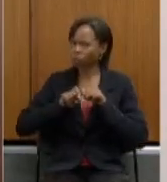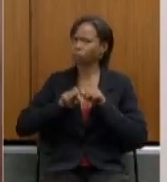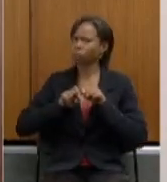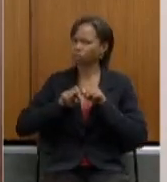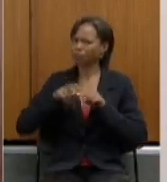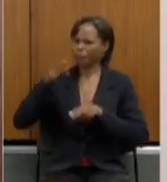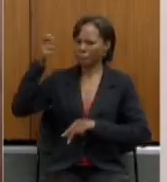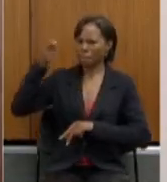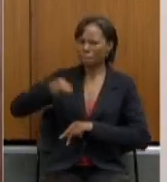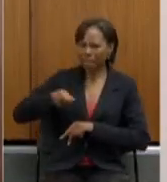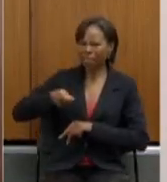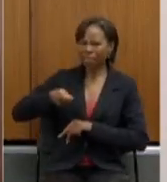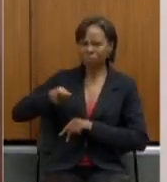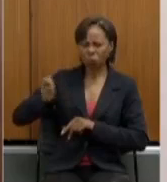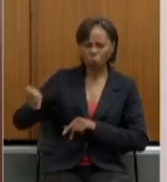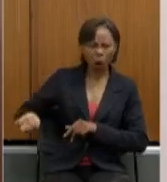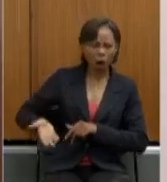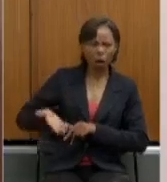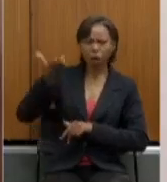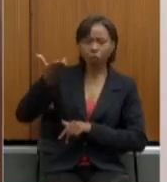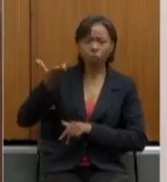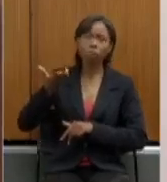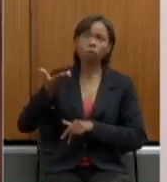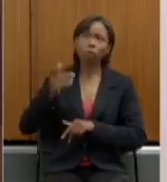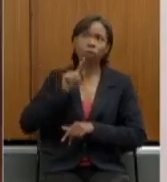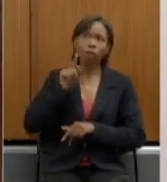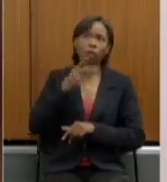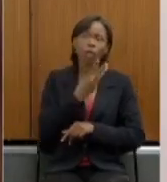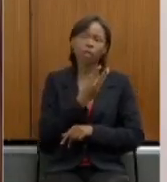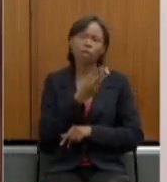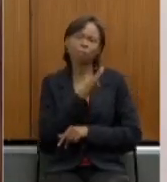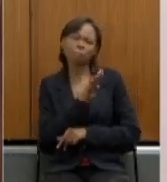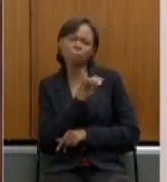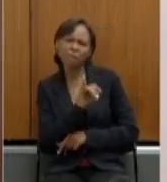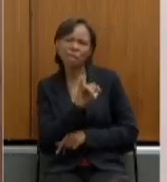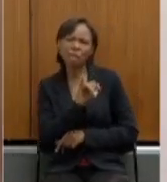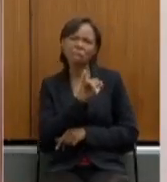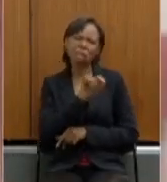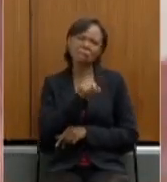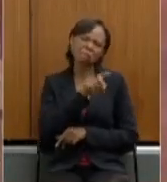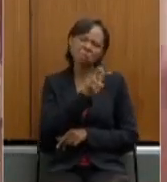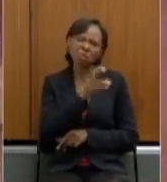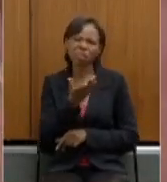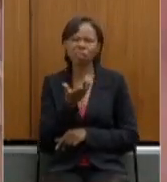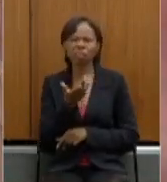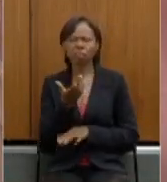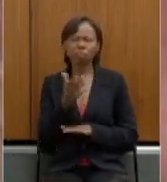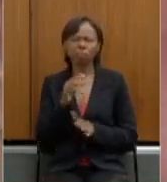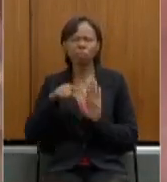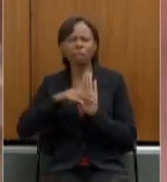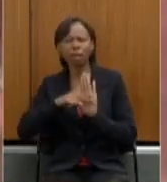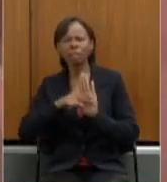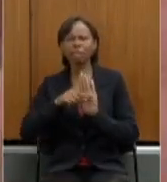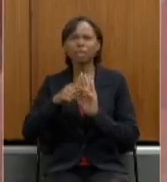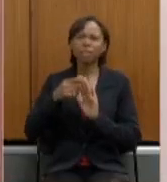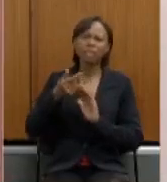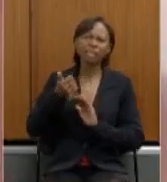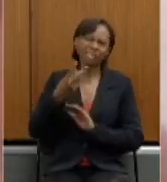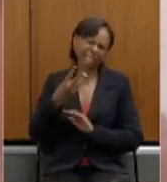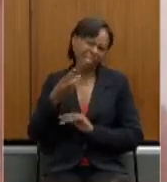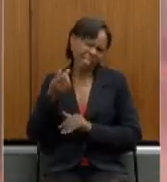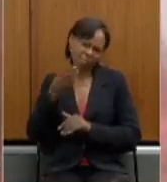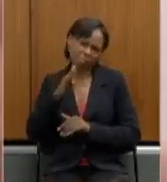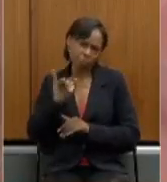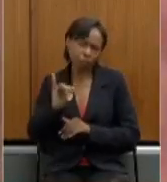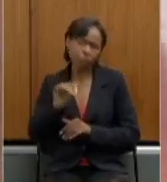na Bahia é 3,5 e um déficit de 7,5 então também a sociedade ela ficou